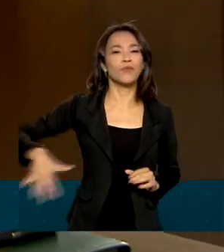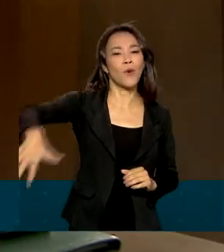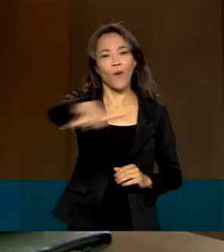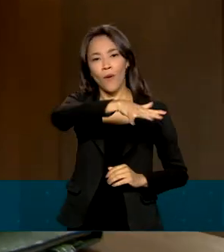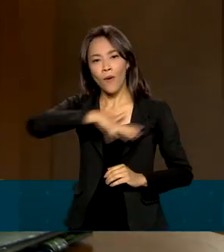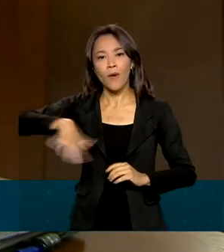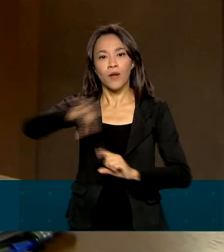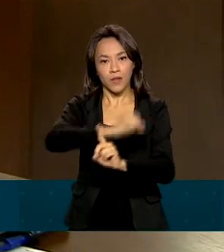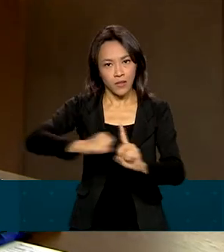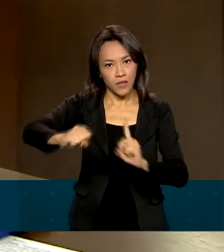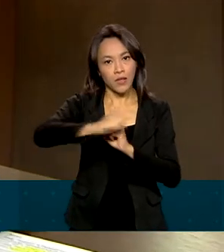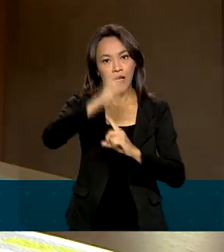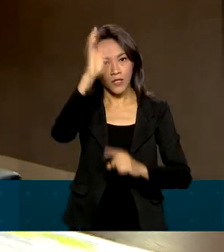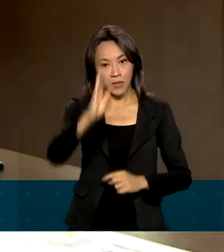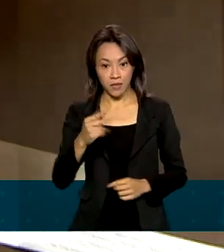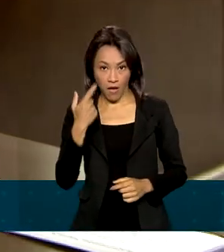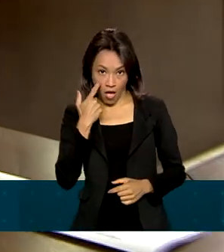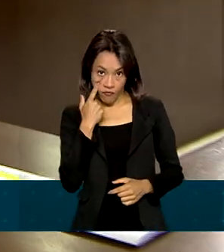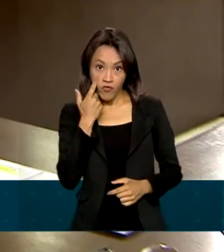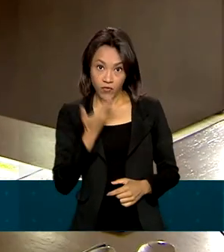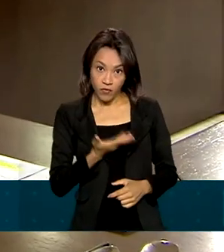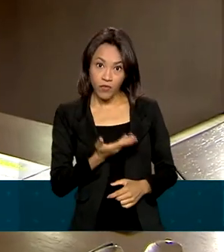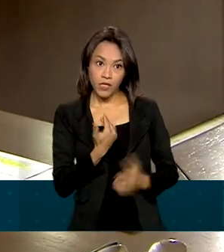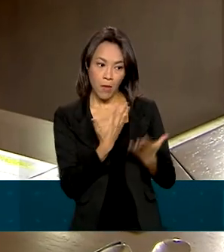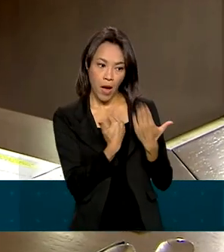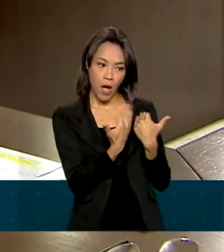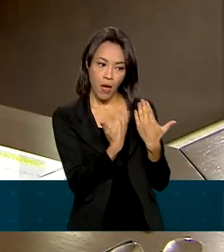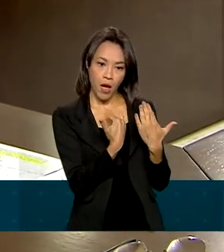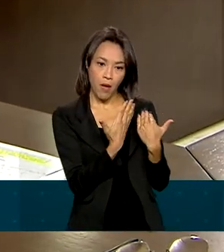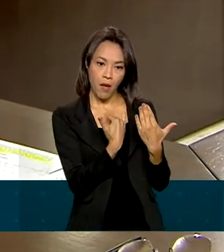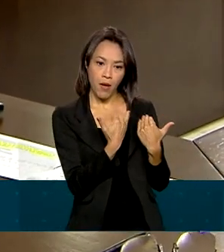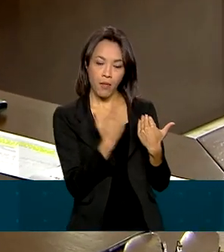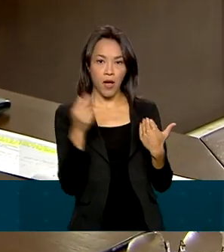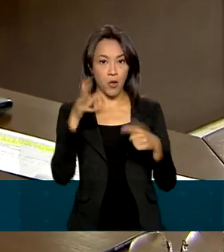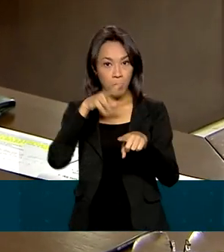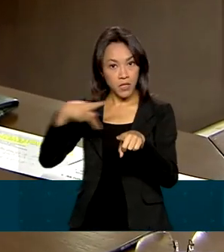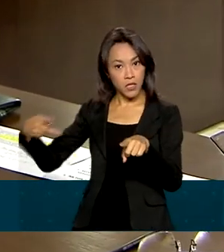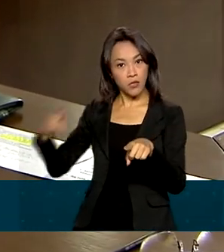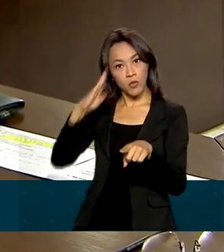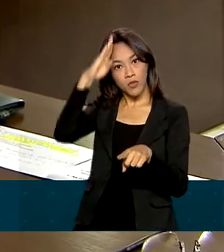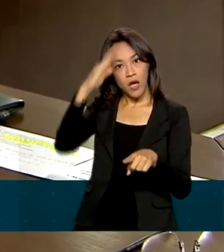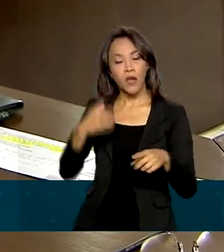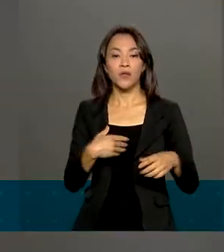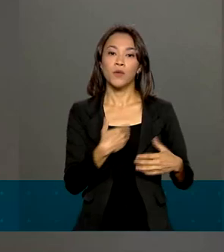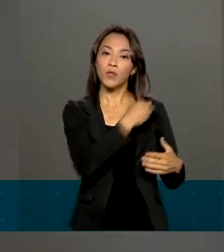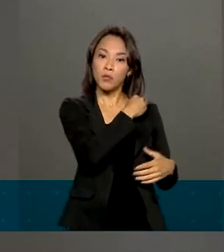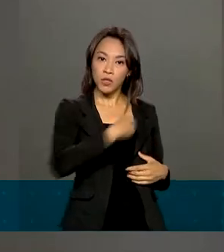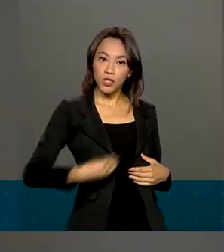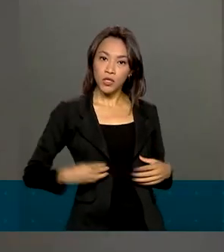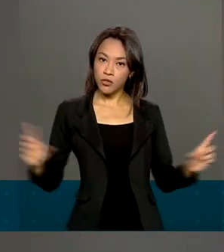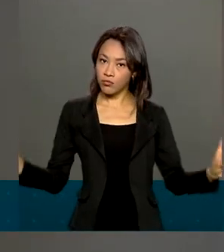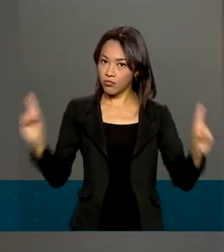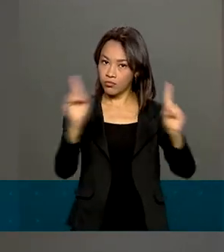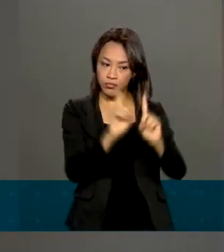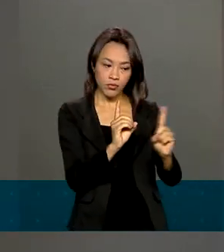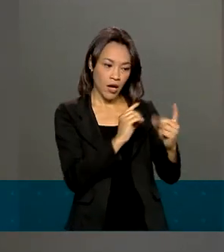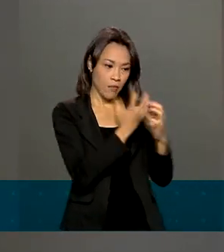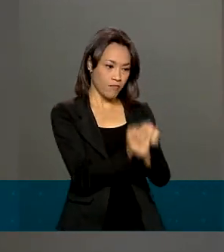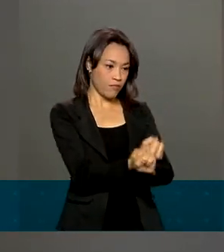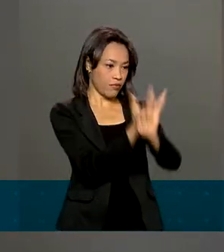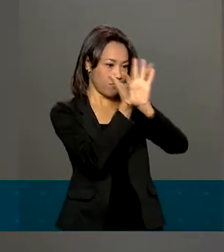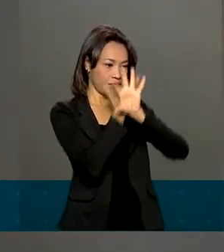Esta conversa entre o presidente Bolsonaro e o ministro das Comunicações, Fábio Faria, marcou a primeira